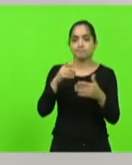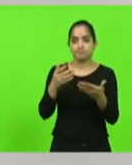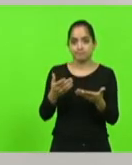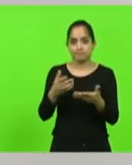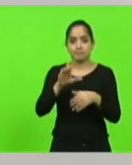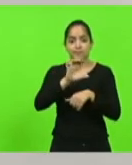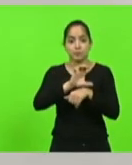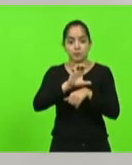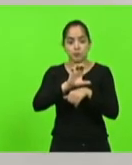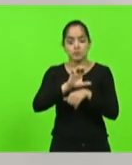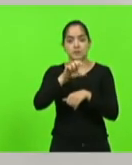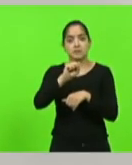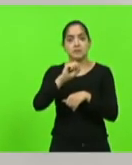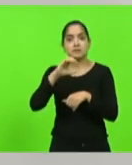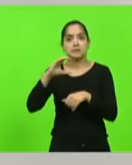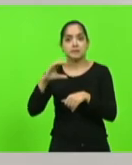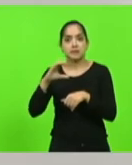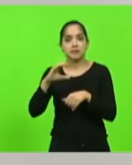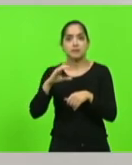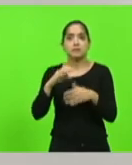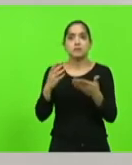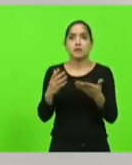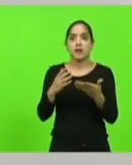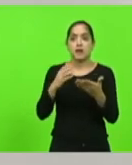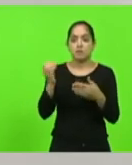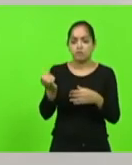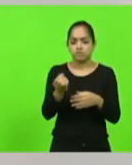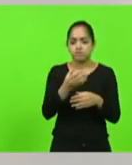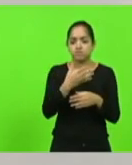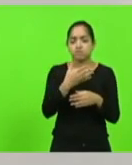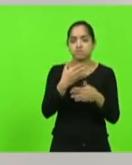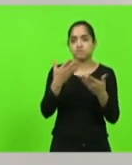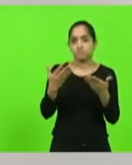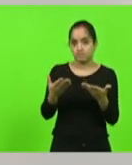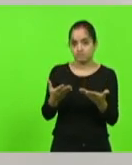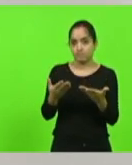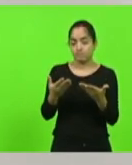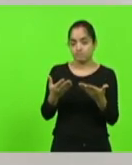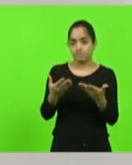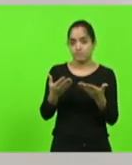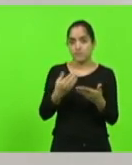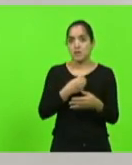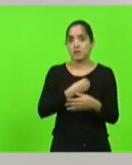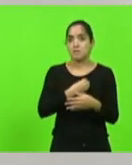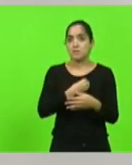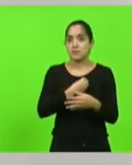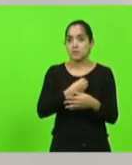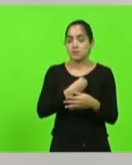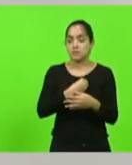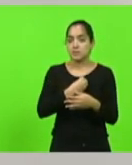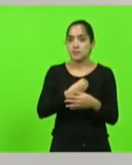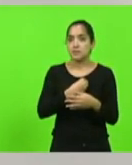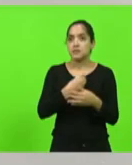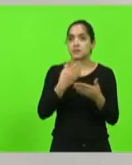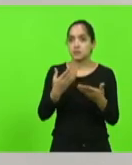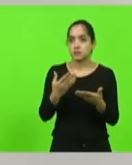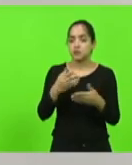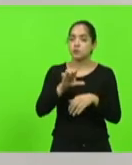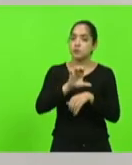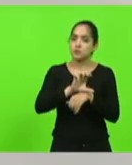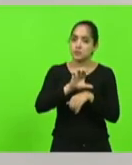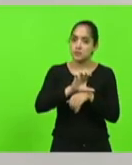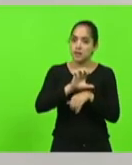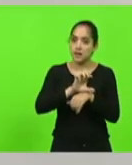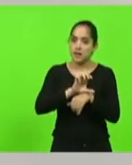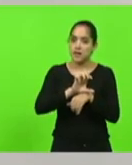Estado na modernização de uma das instituições mais presentes na vida do brasileiro, que é justamente o Estado brasileiro.